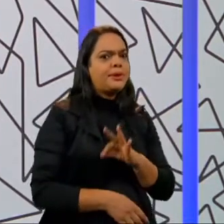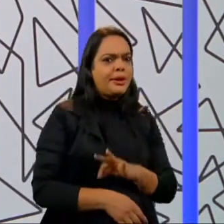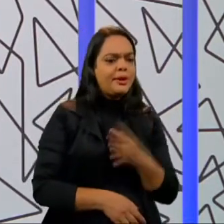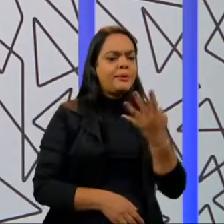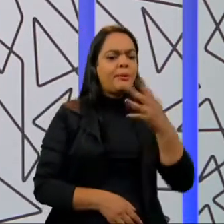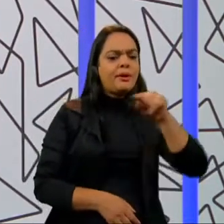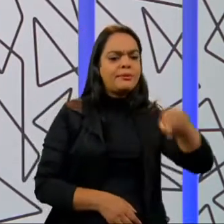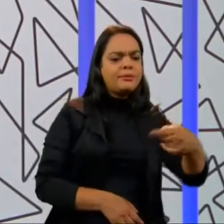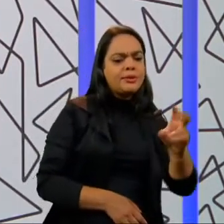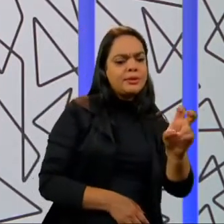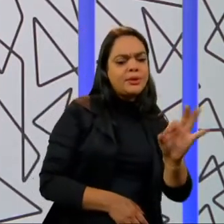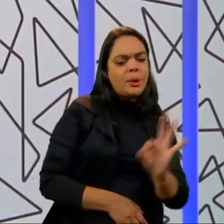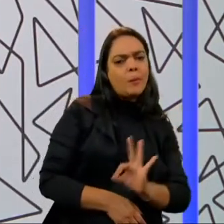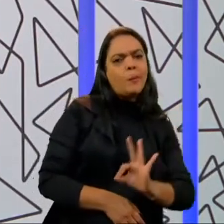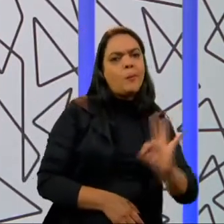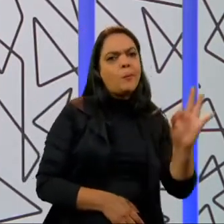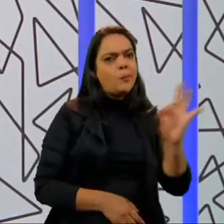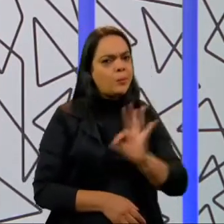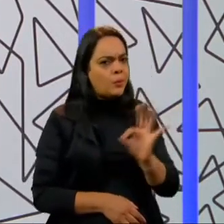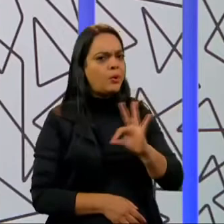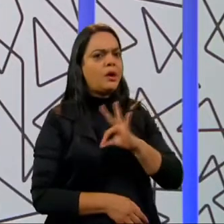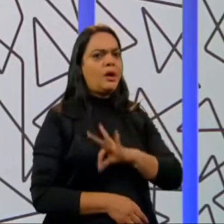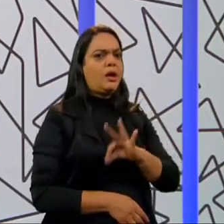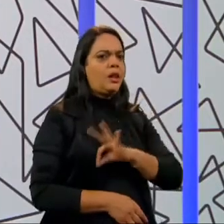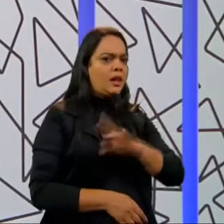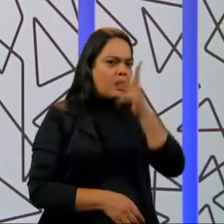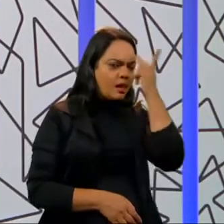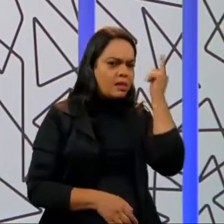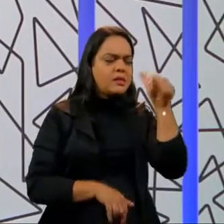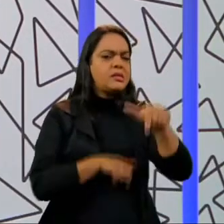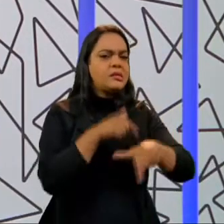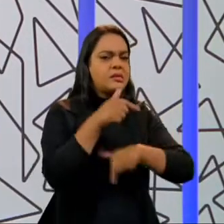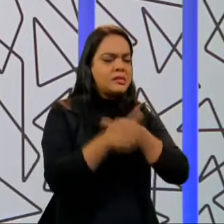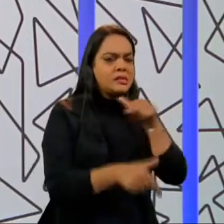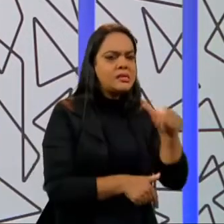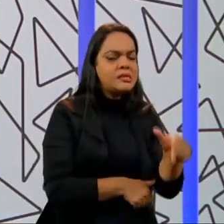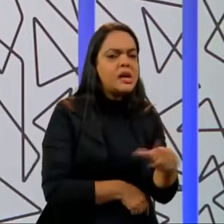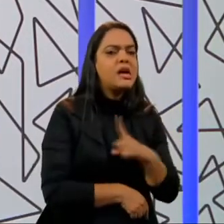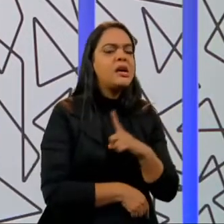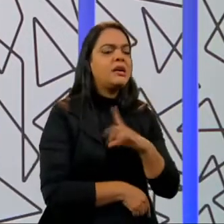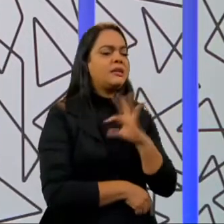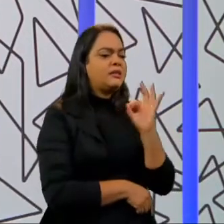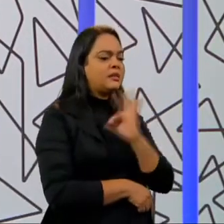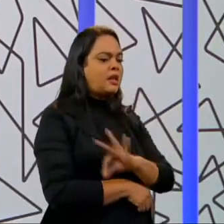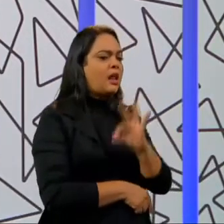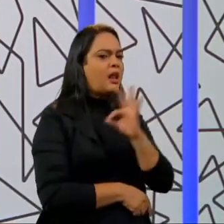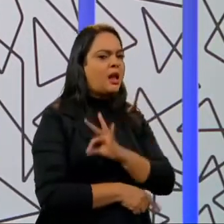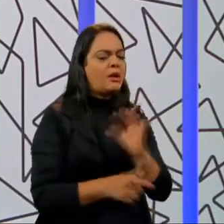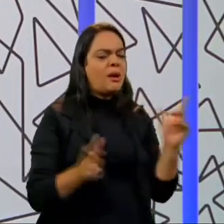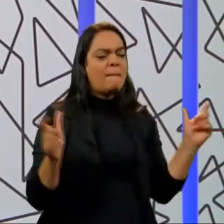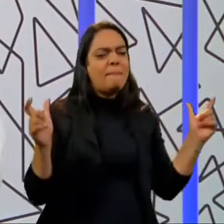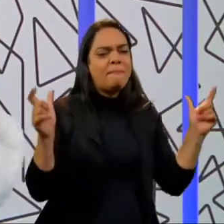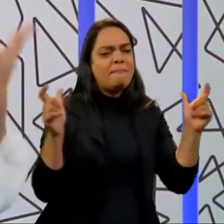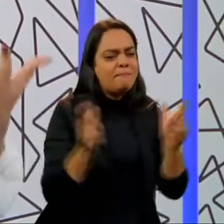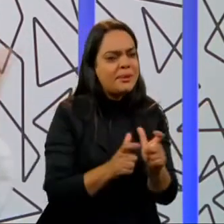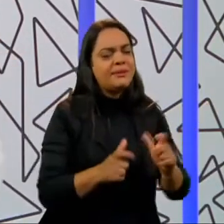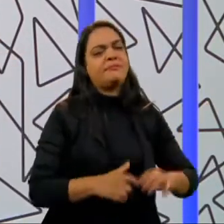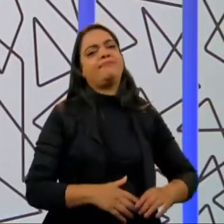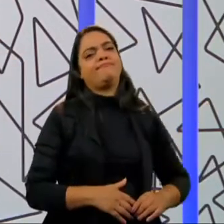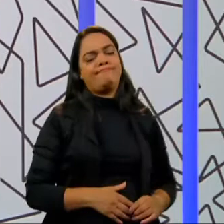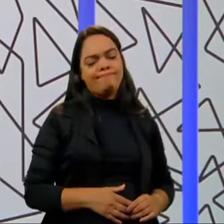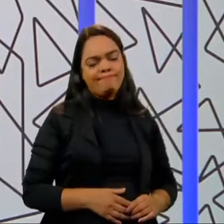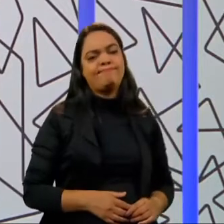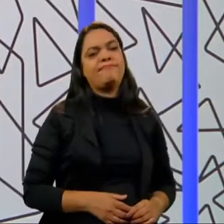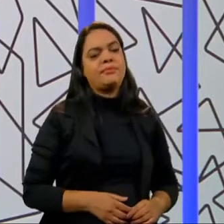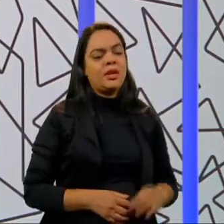,5% aproximadamente, no salário desses trabalhadores. Eles têm um rendimento bastante inferior à da categoria que é